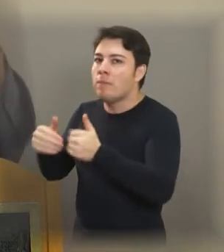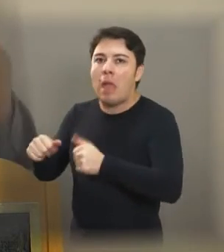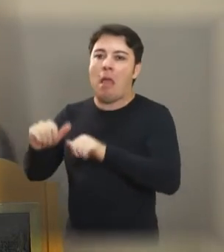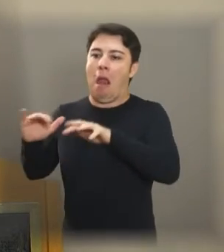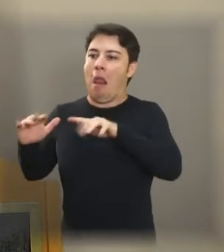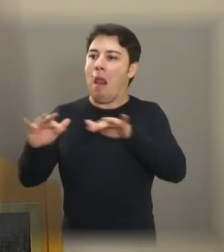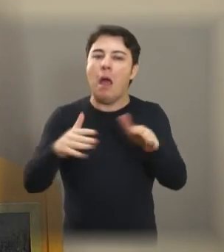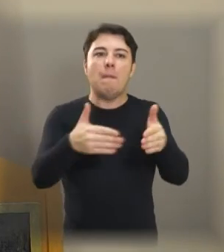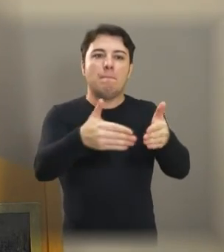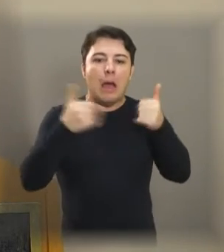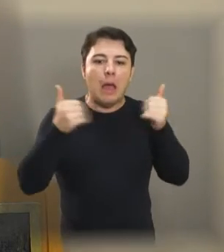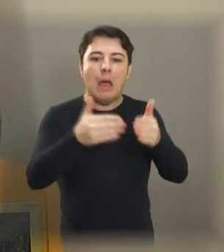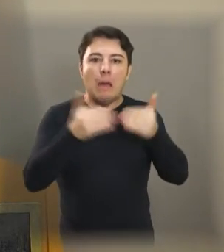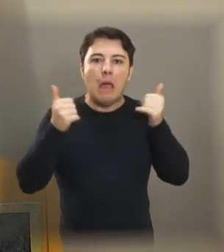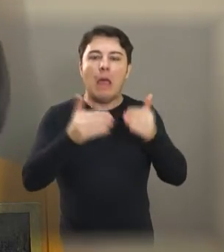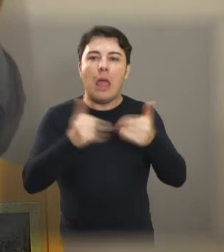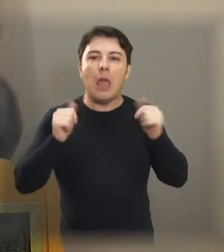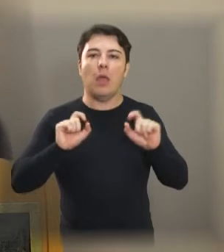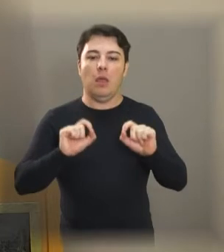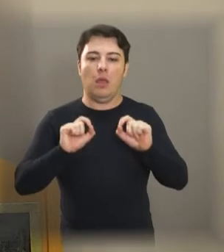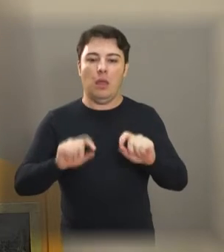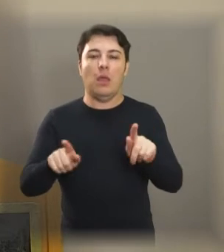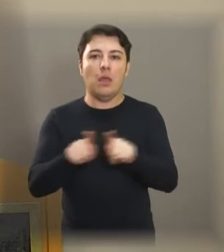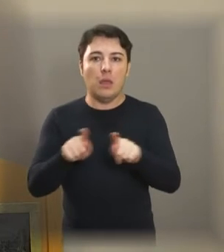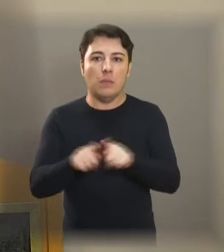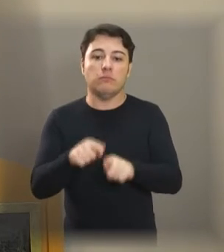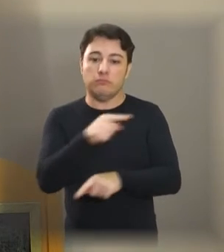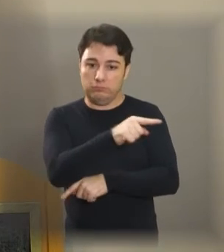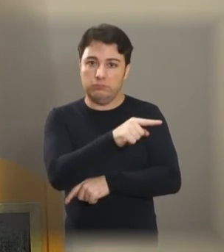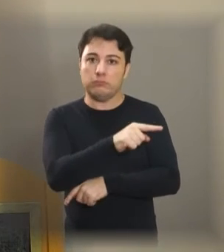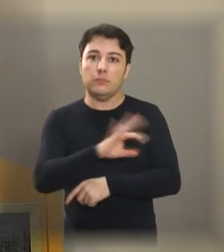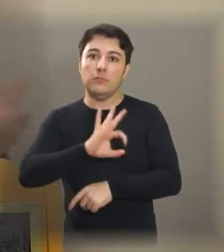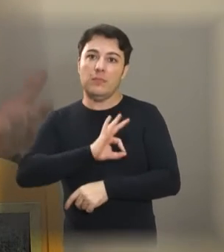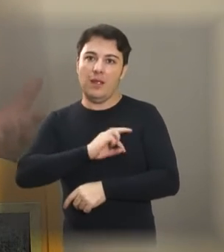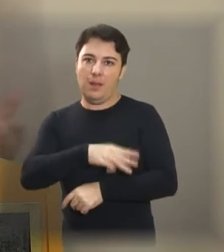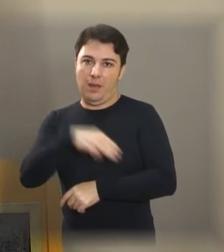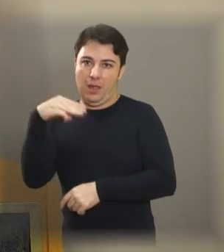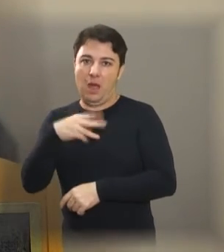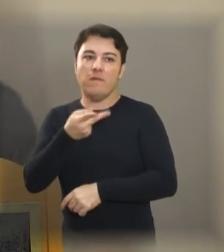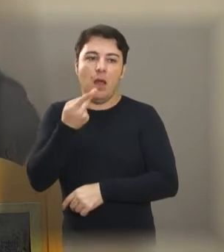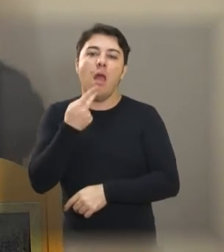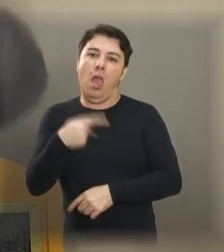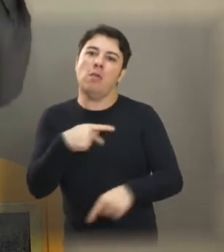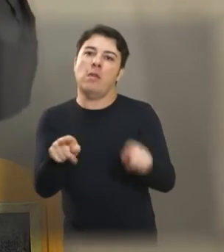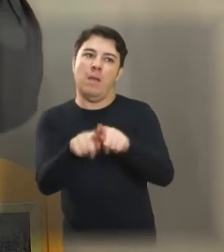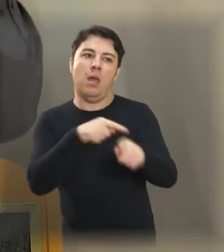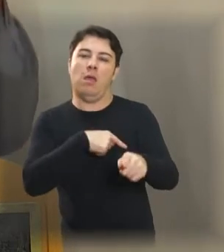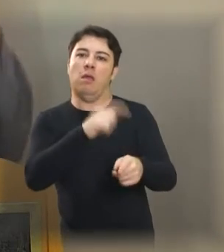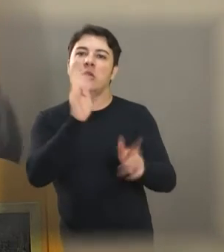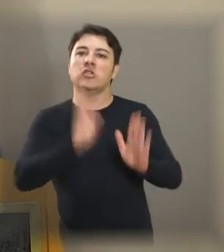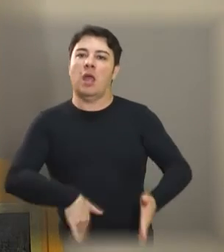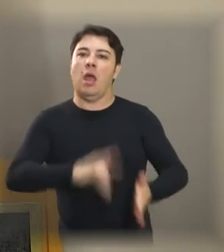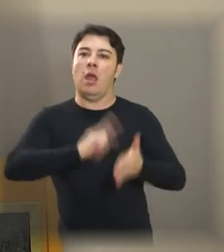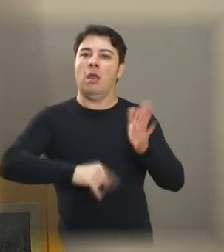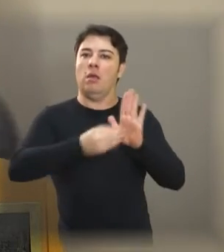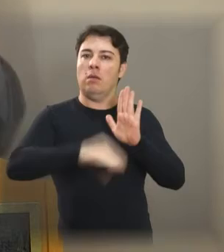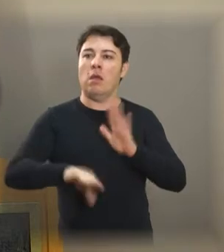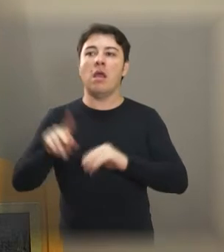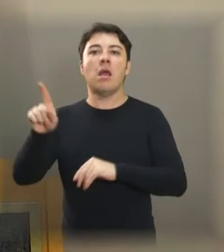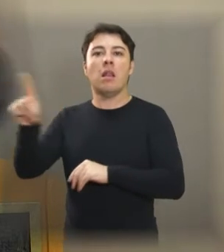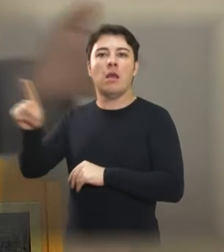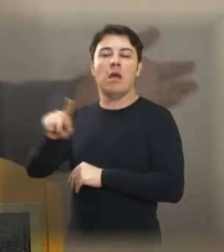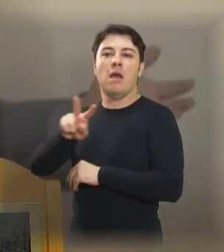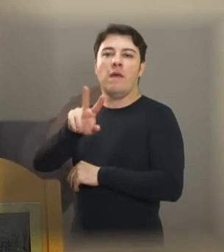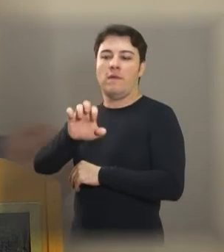aquele trelelê, que não é Antônio Honório Real, como o Magal disse? Eu também fiz 20 indicações no Vale do Sol inteiro,